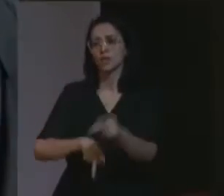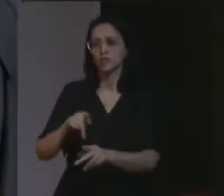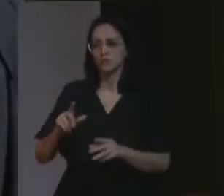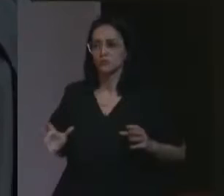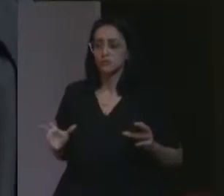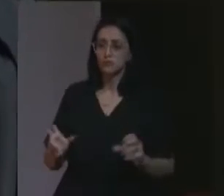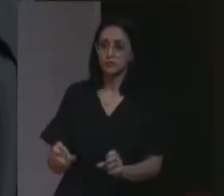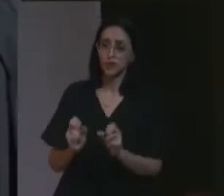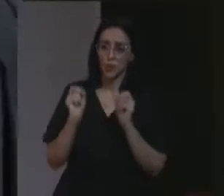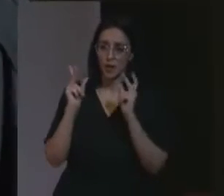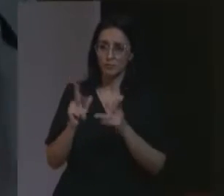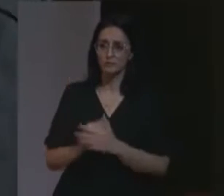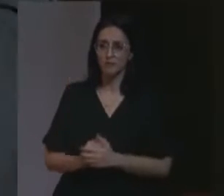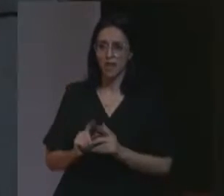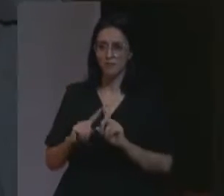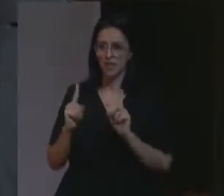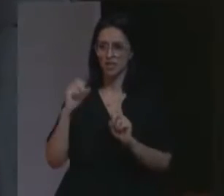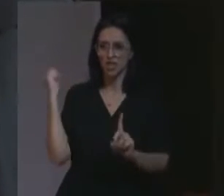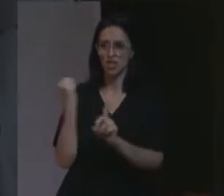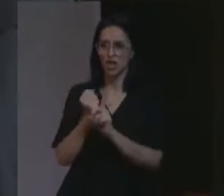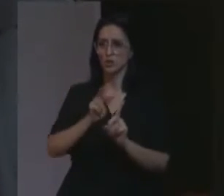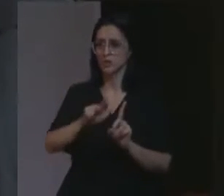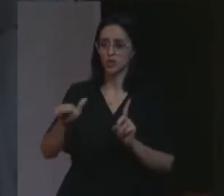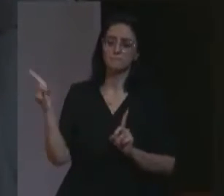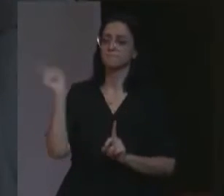Ok. Mas não o genocídio.